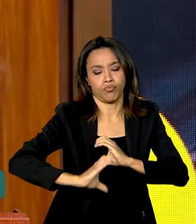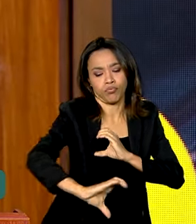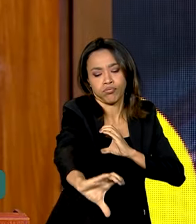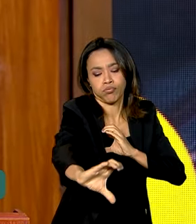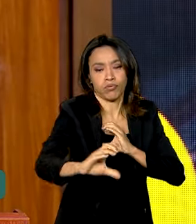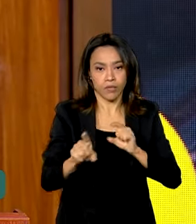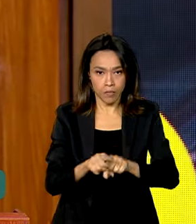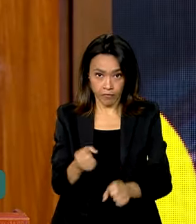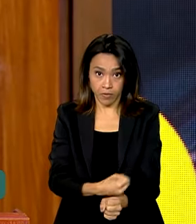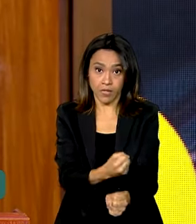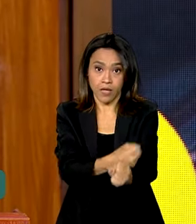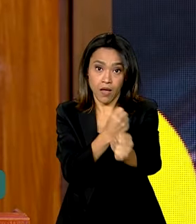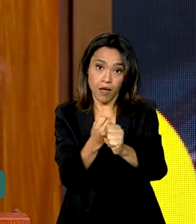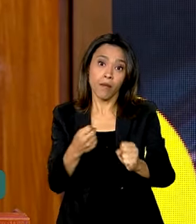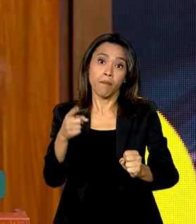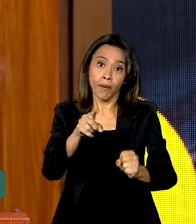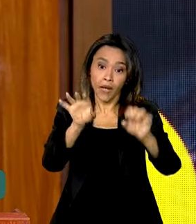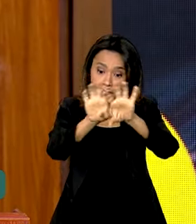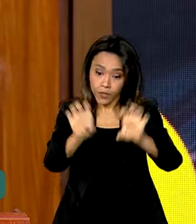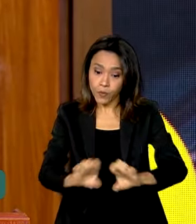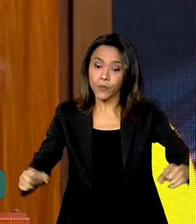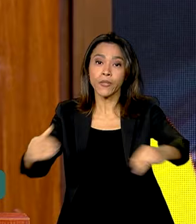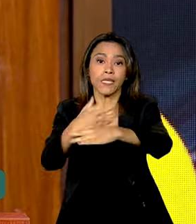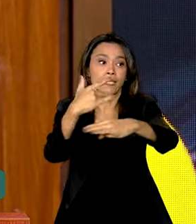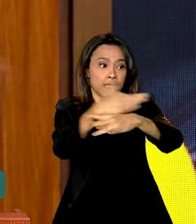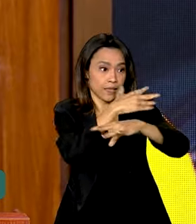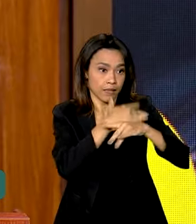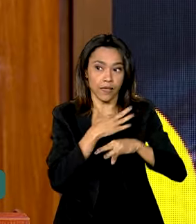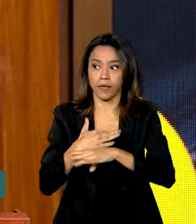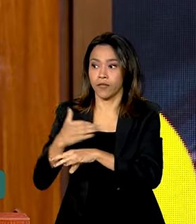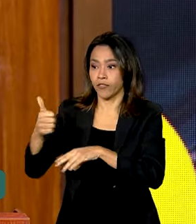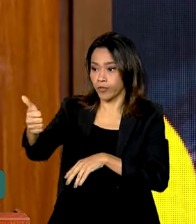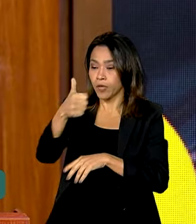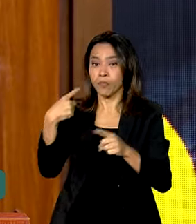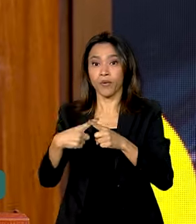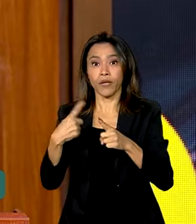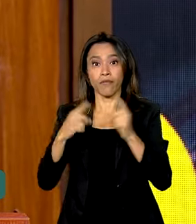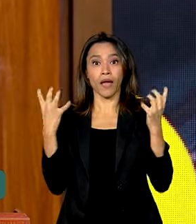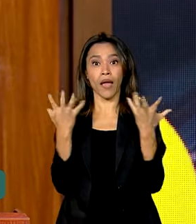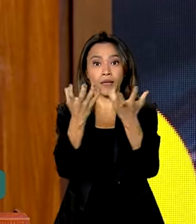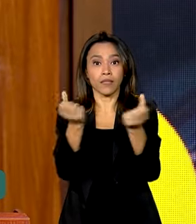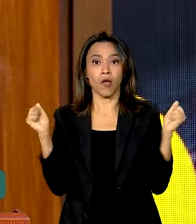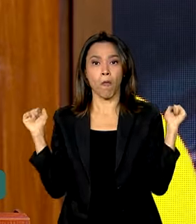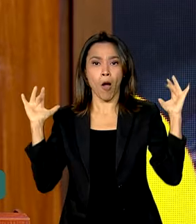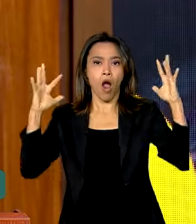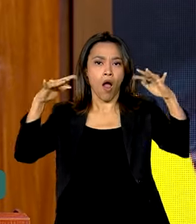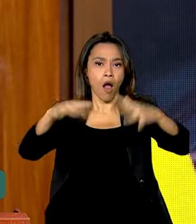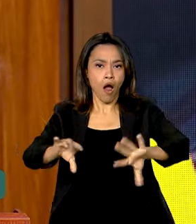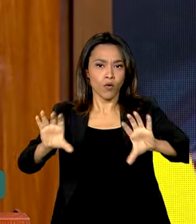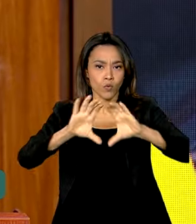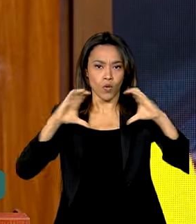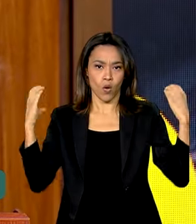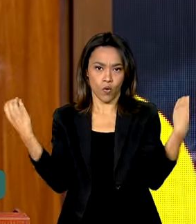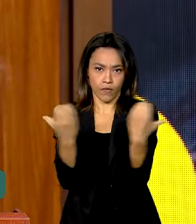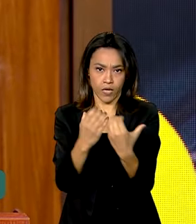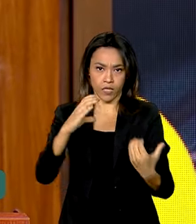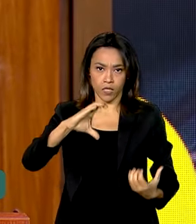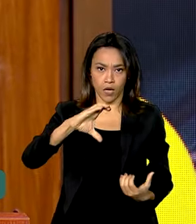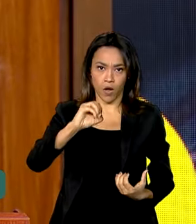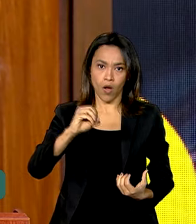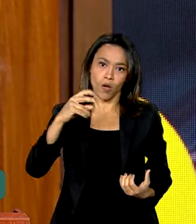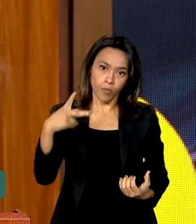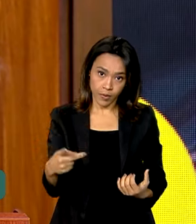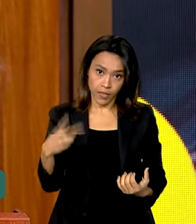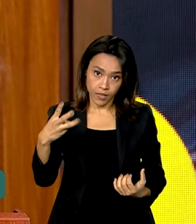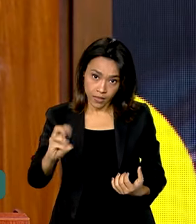infraestrutura urbana, que, além de viabilizar a realização da COP, viabilizam, o texto na legenda